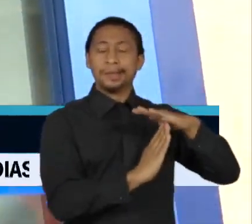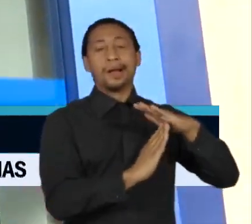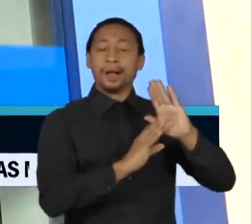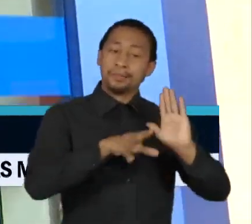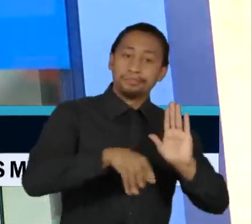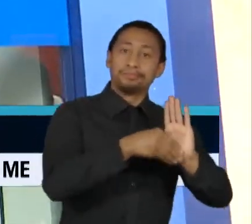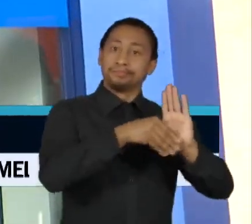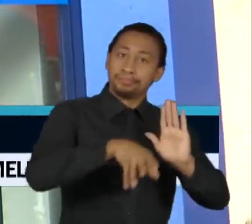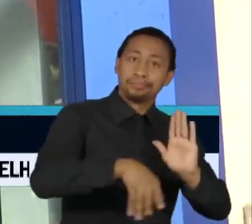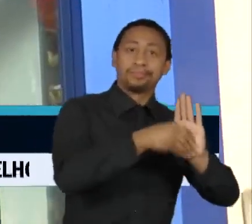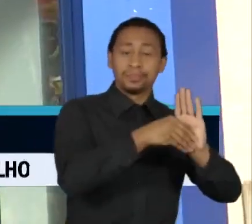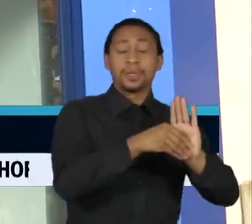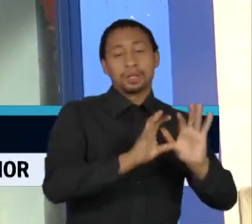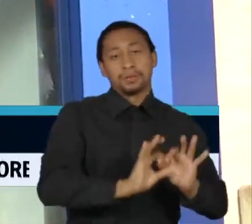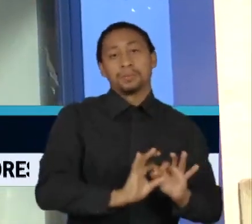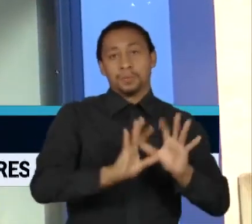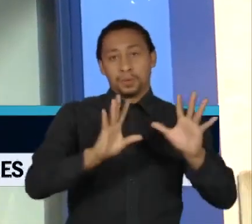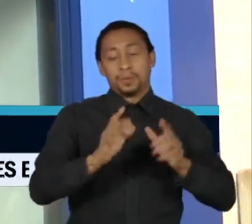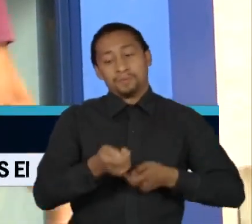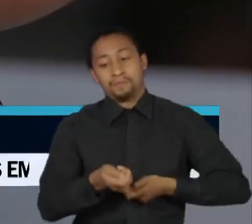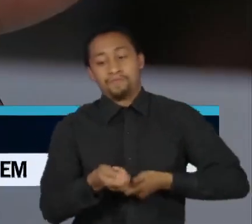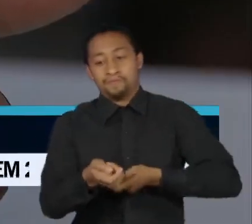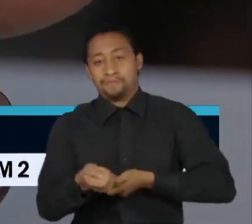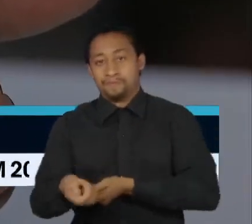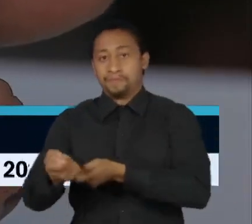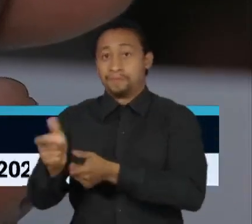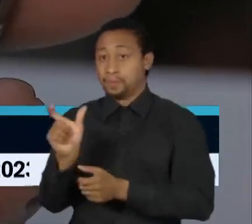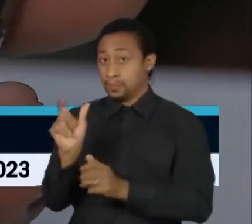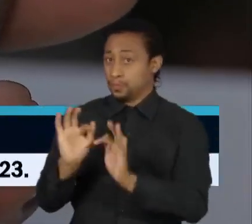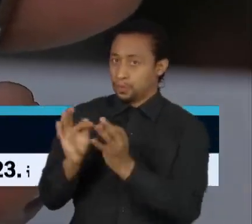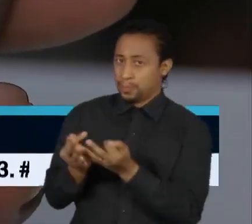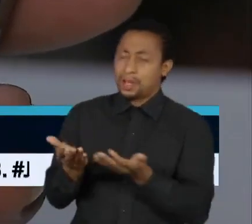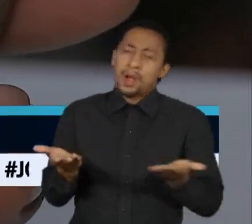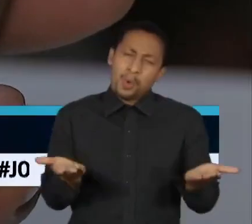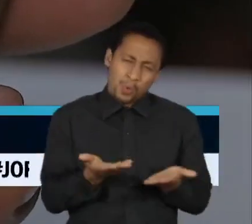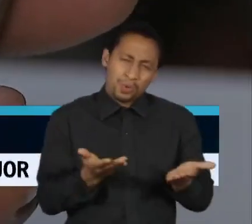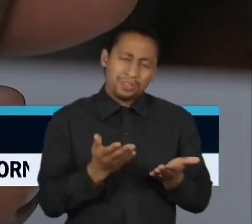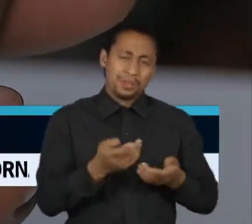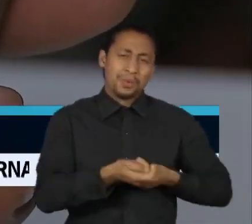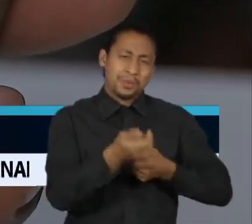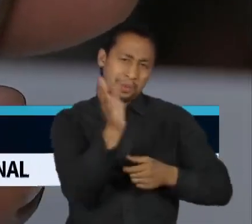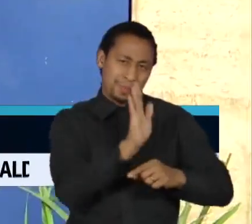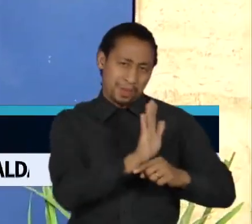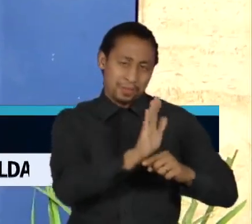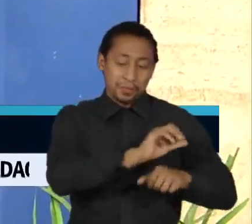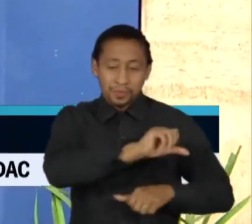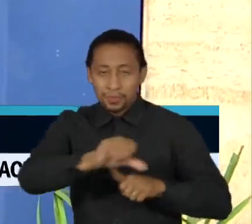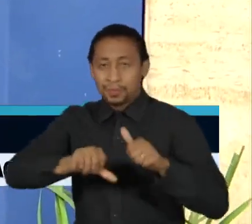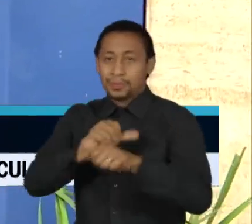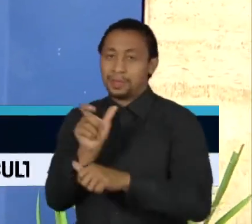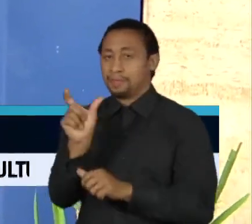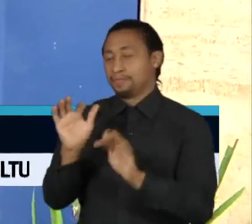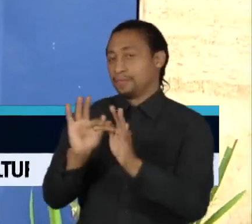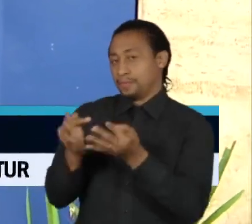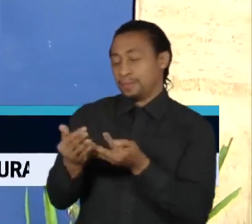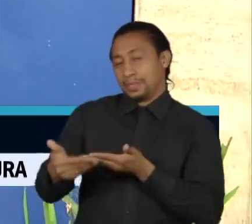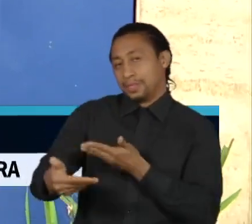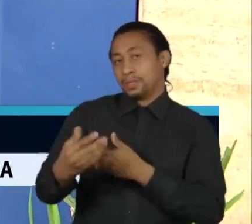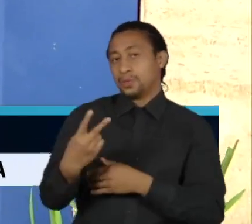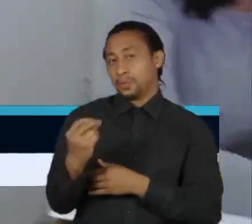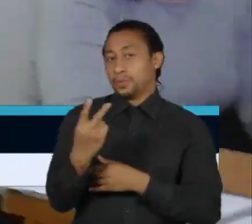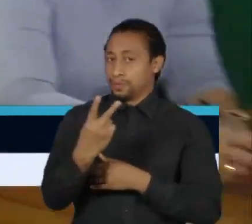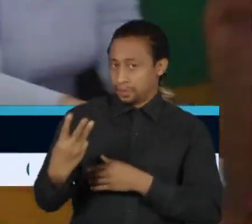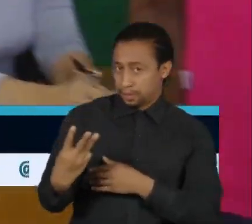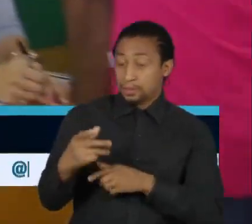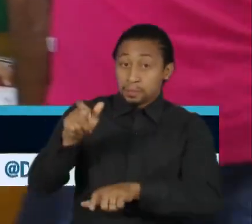pagamento de R$ 600 do Bolsa Família, atual Auxílio Brasil, em 2023. Os beneficiários ainda